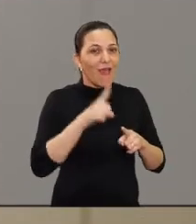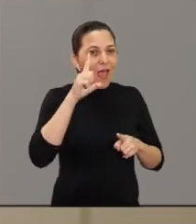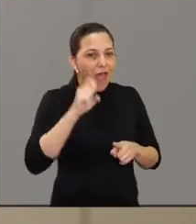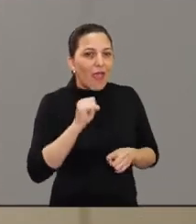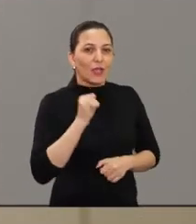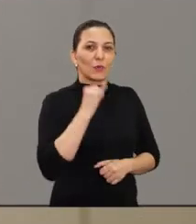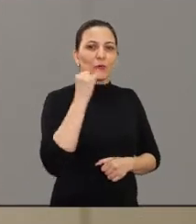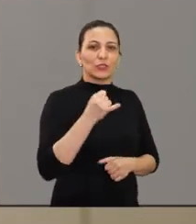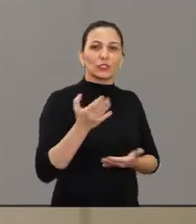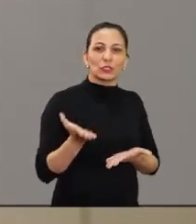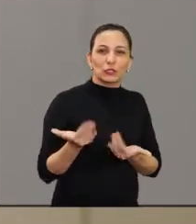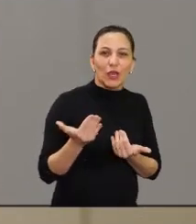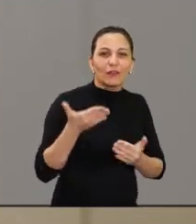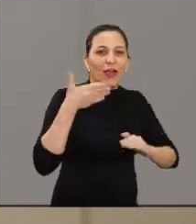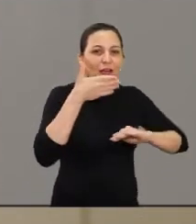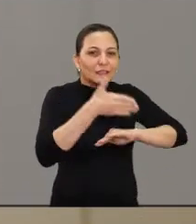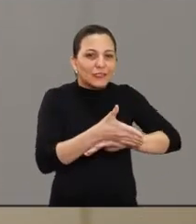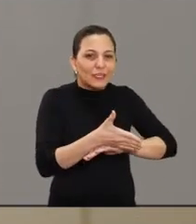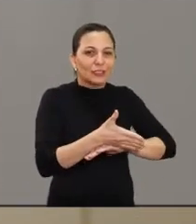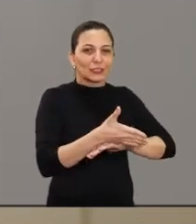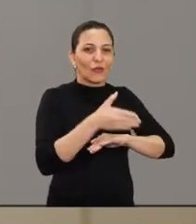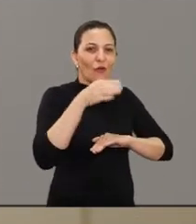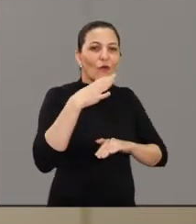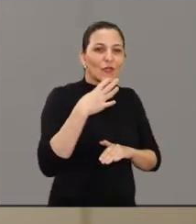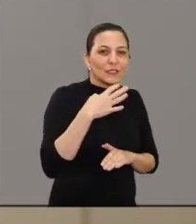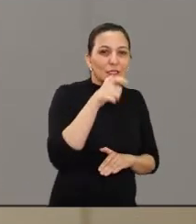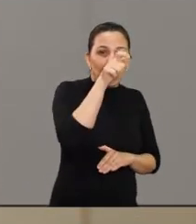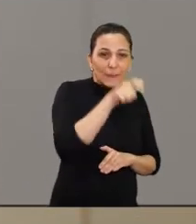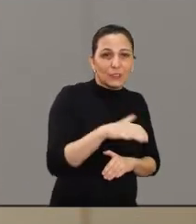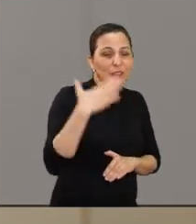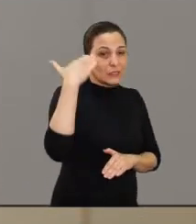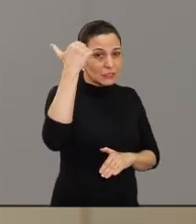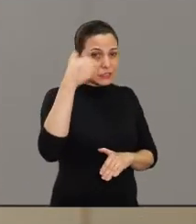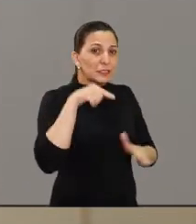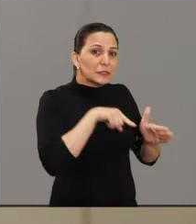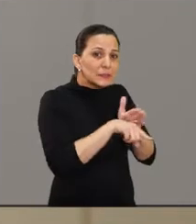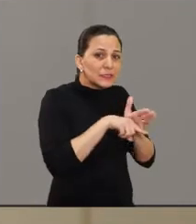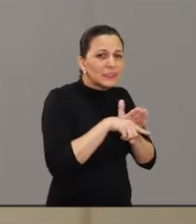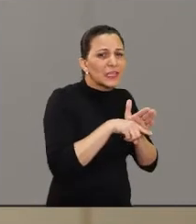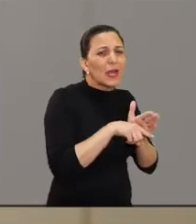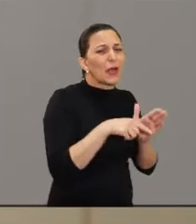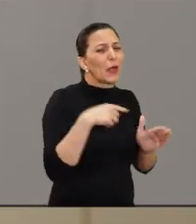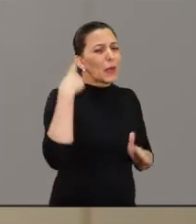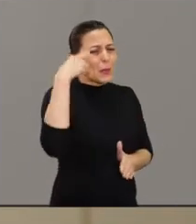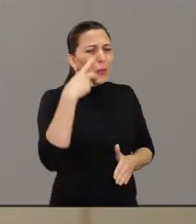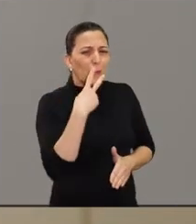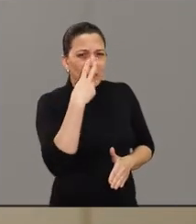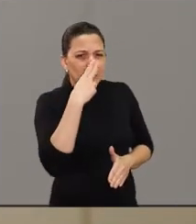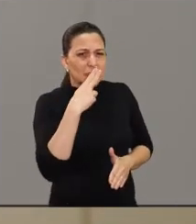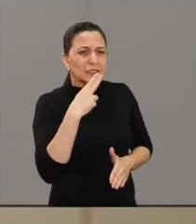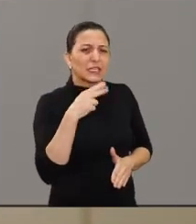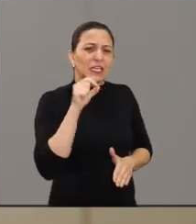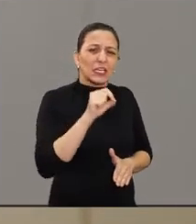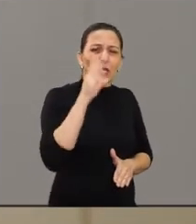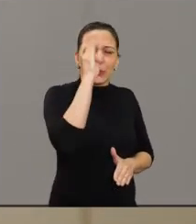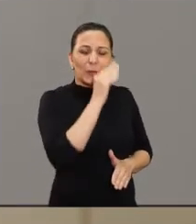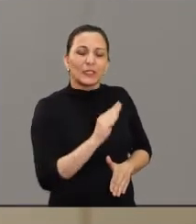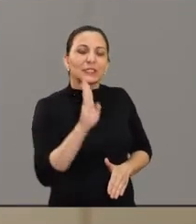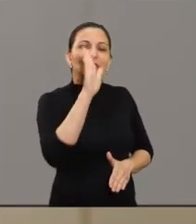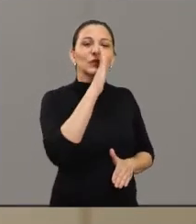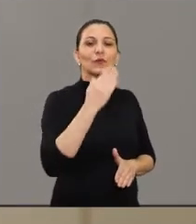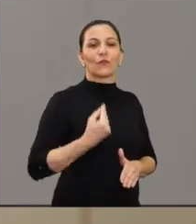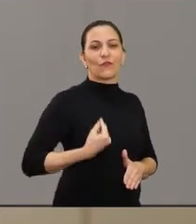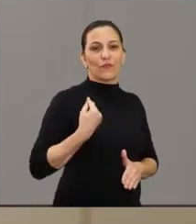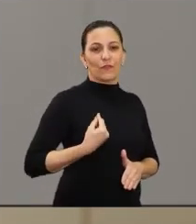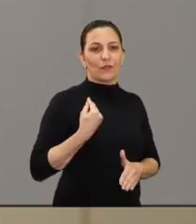concretizada o quanto antes, para que a cidade tenha esse presente aí para essa exposição do Frederico de Marco. Eu acho que vai ser muito importante para os nossos jovens aí, para